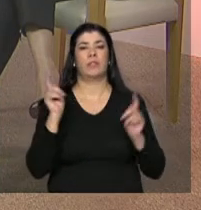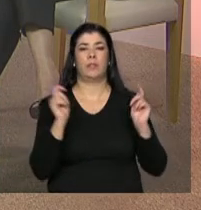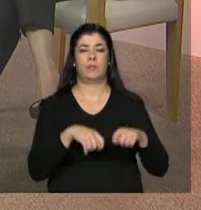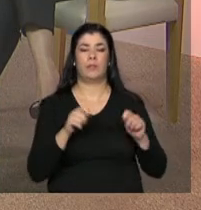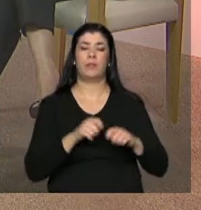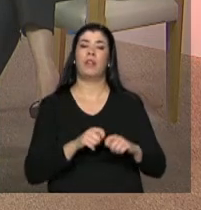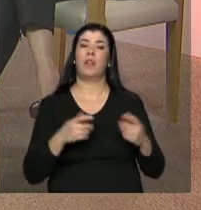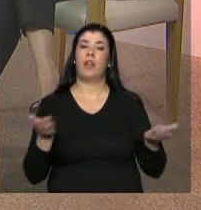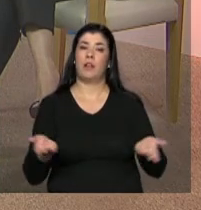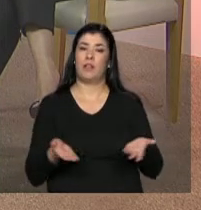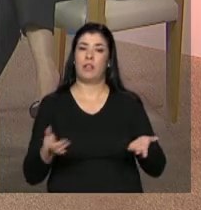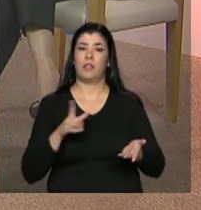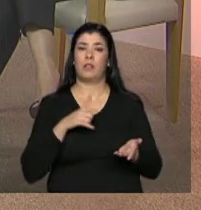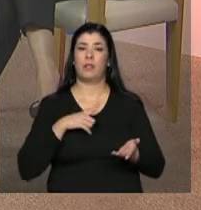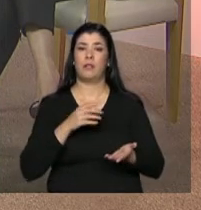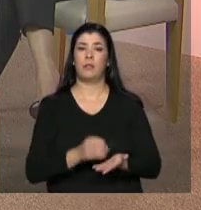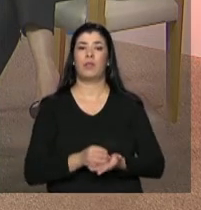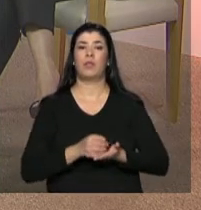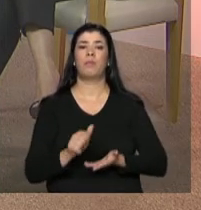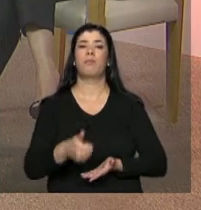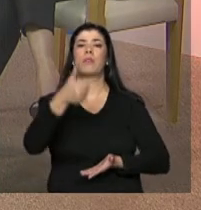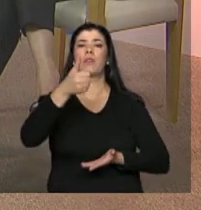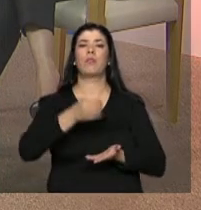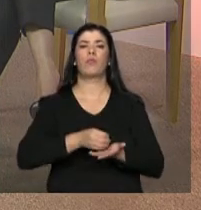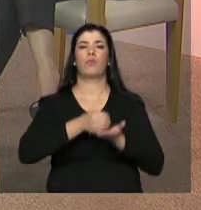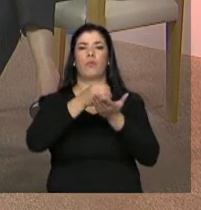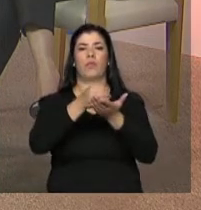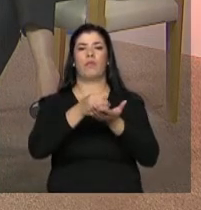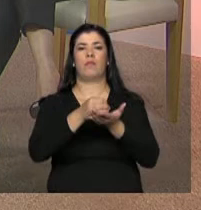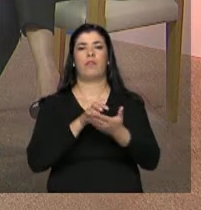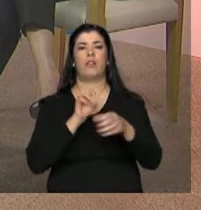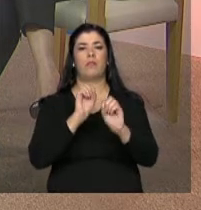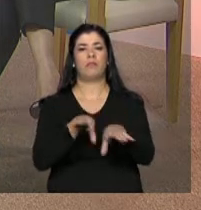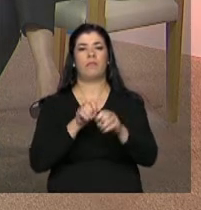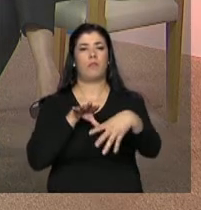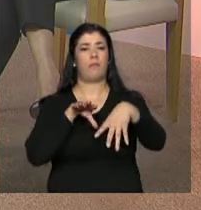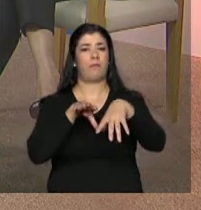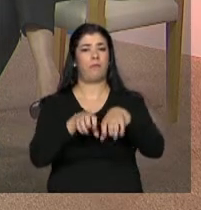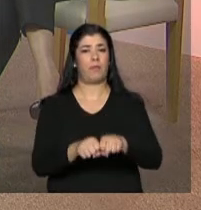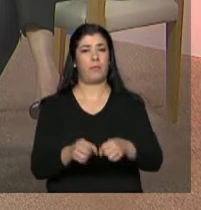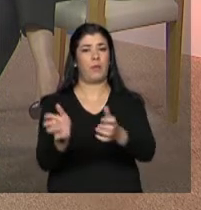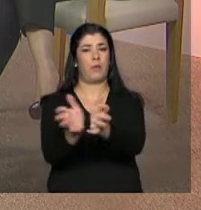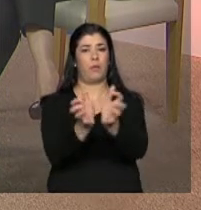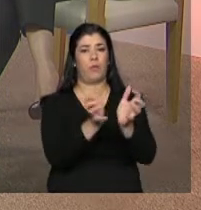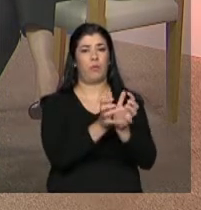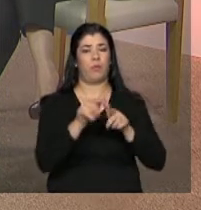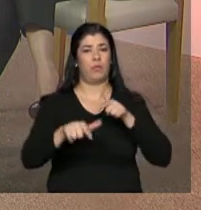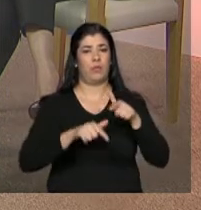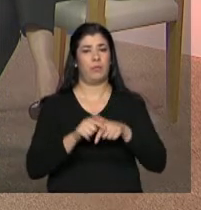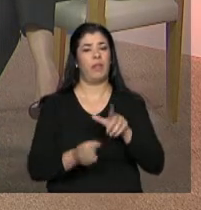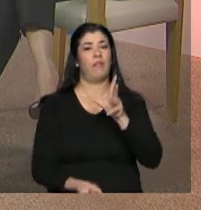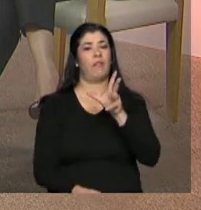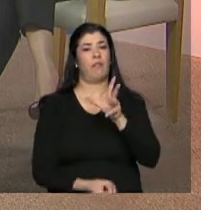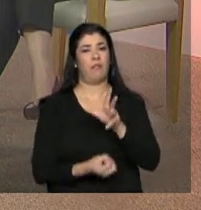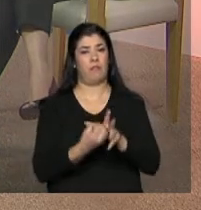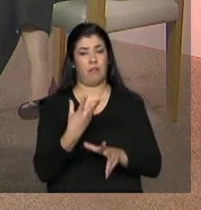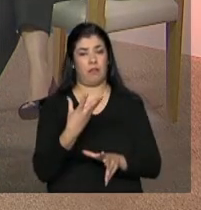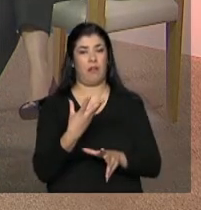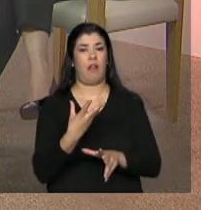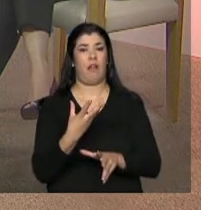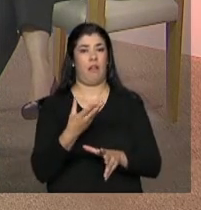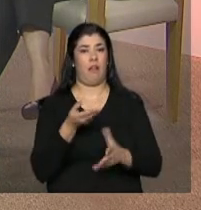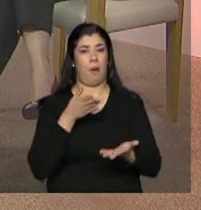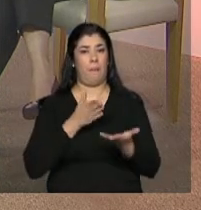Agora, precisamos qualificar as ofertas, qualificar o pessoal, instituir o concurso público. Eu acho que essa é uma